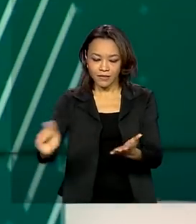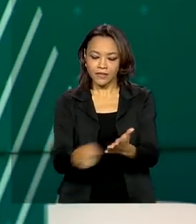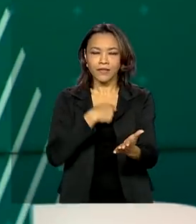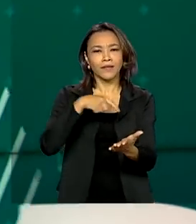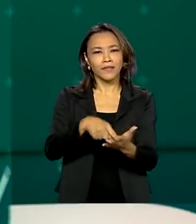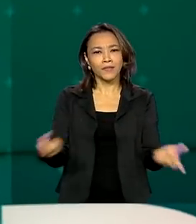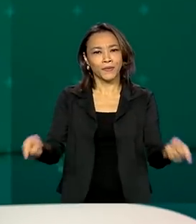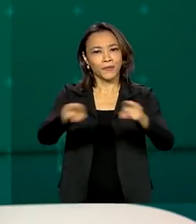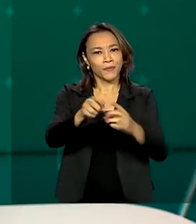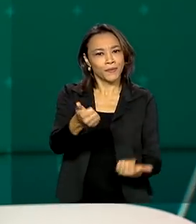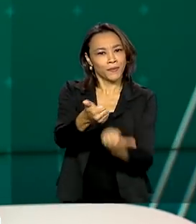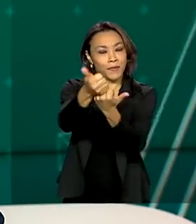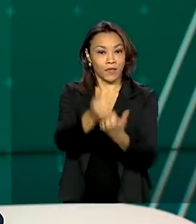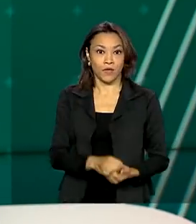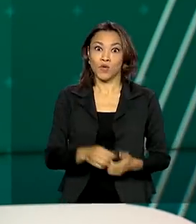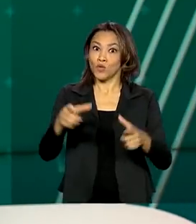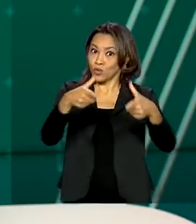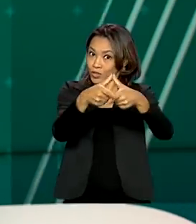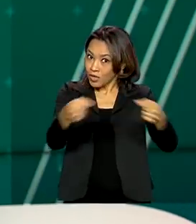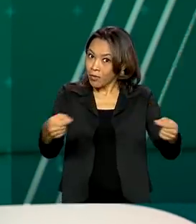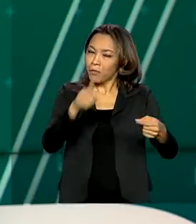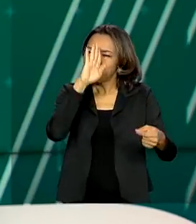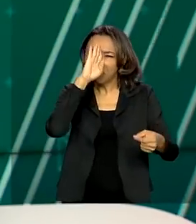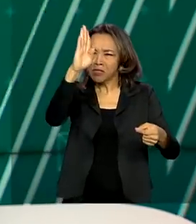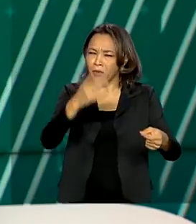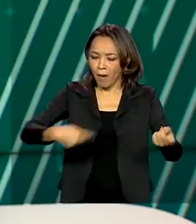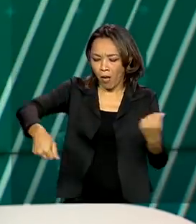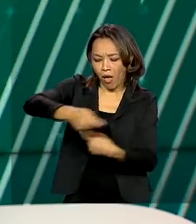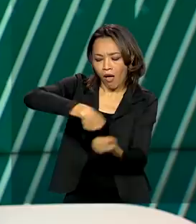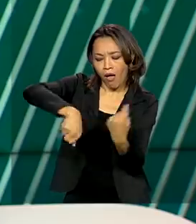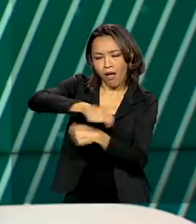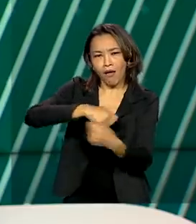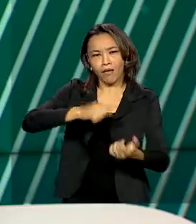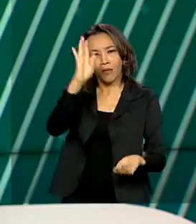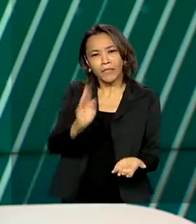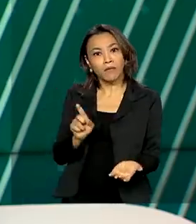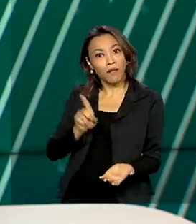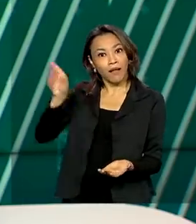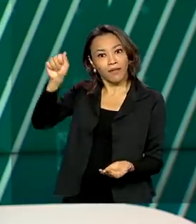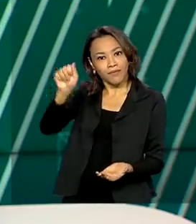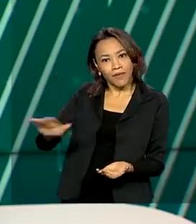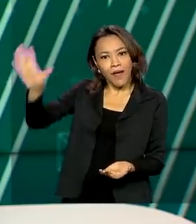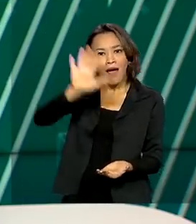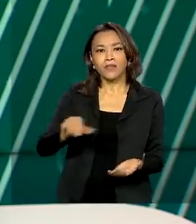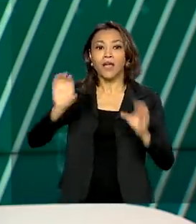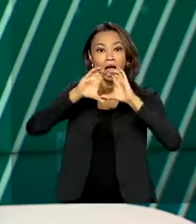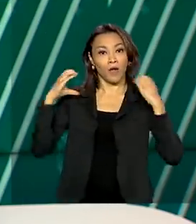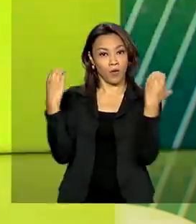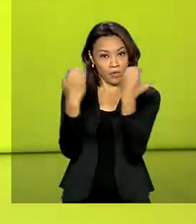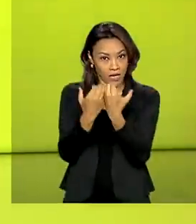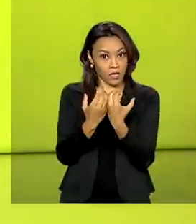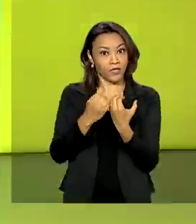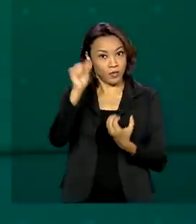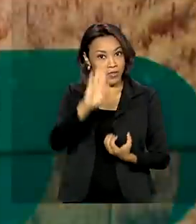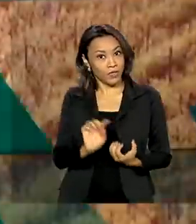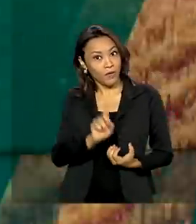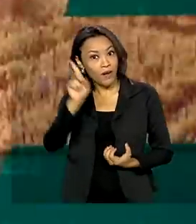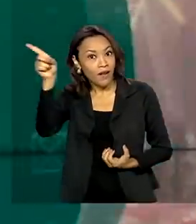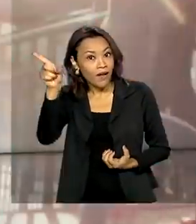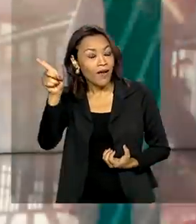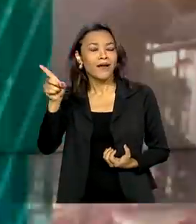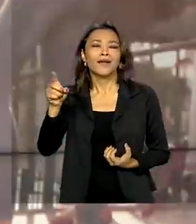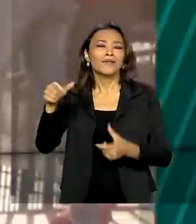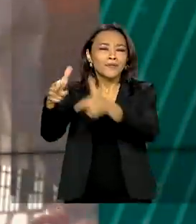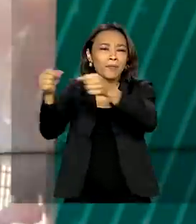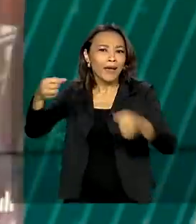O Japão é um dos principais parceiros comerciais do Brasil na Ásia. A comunidade brasileira lá no Japão é a terceira